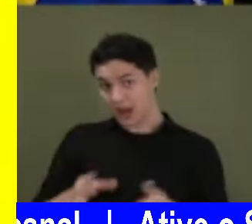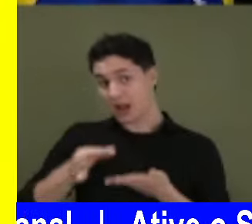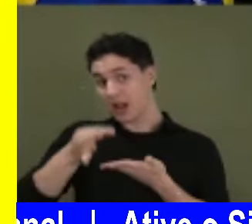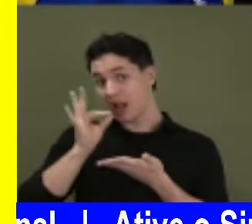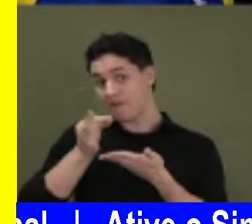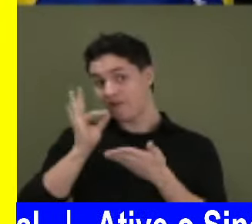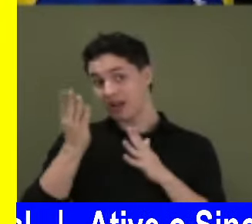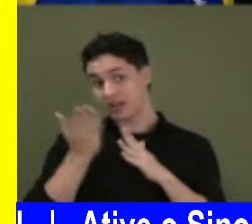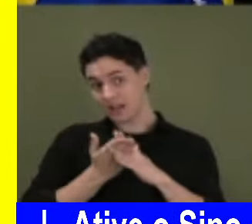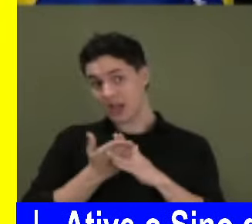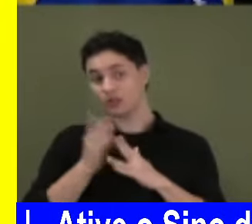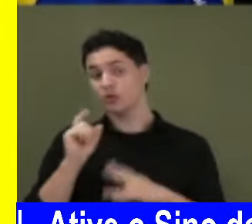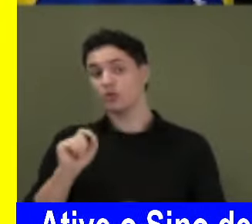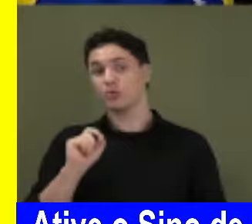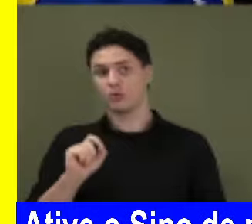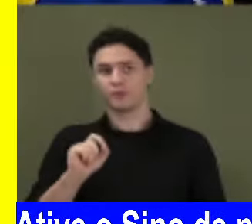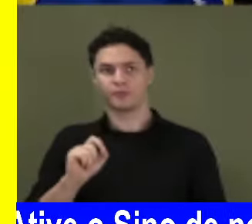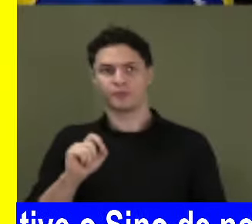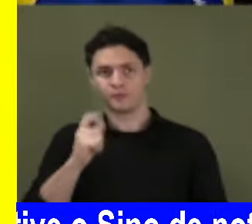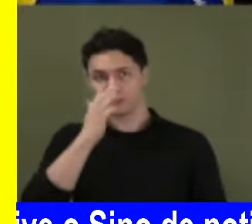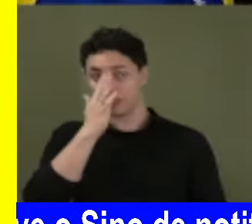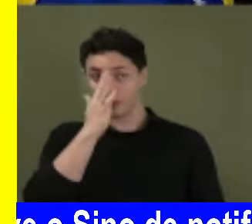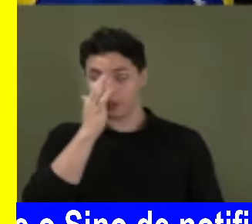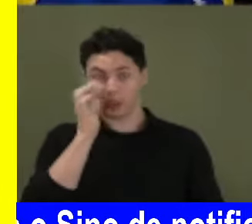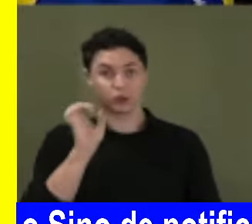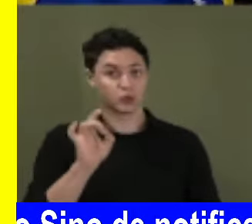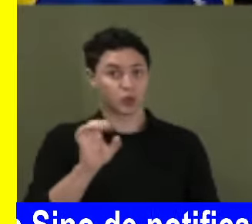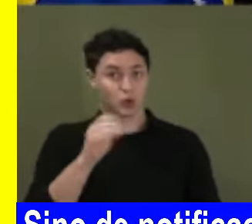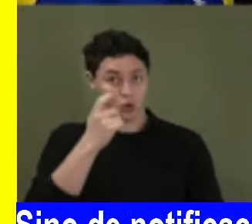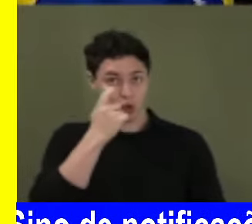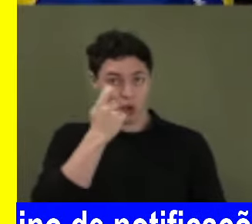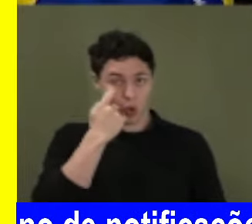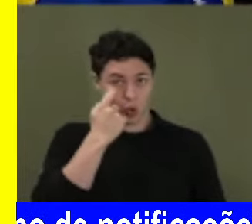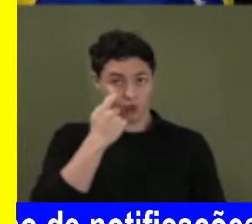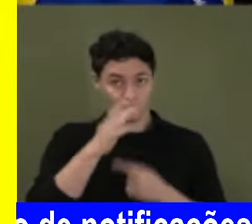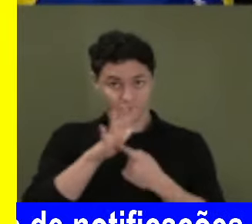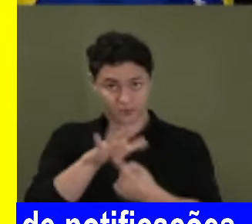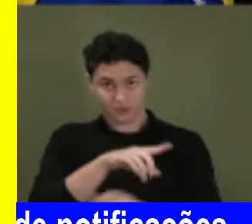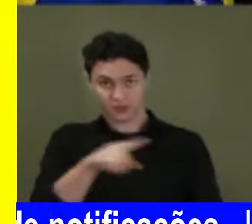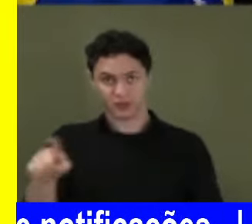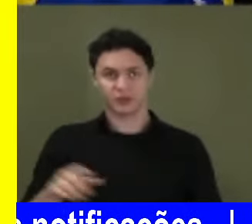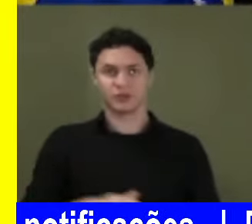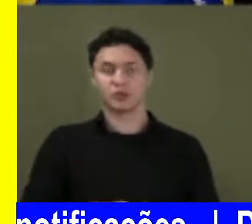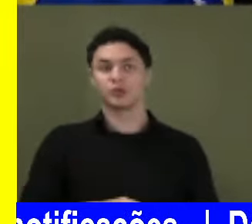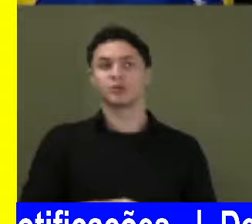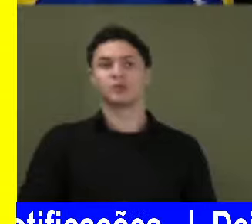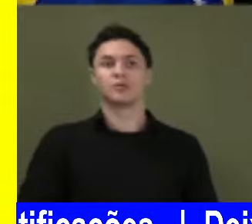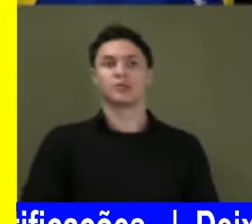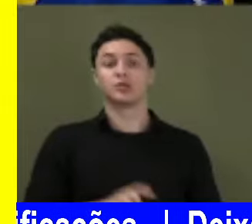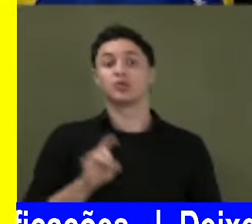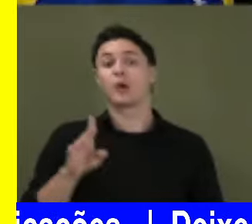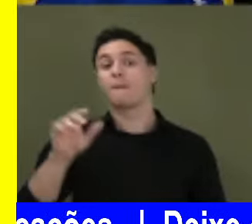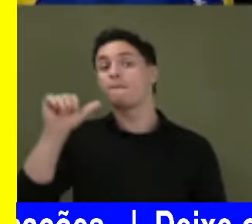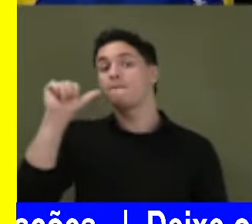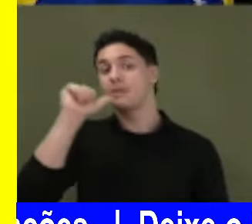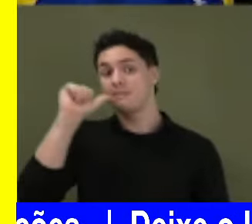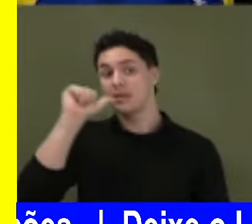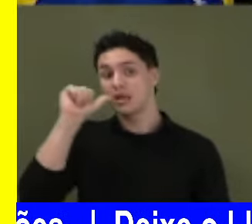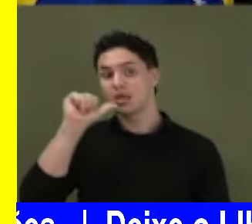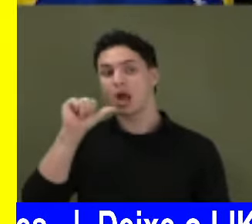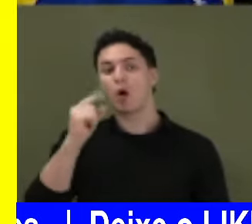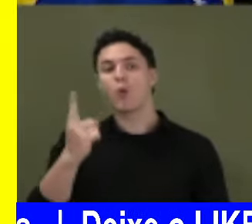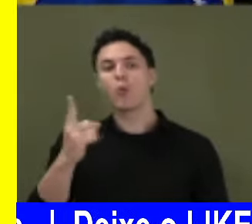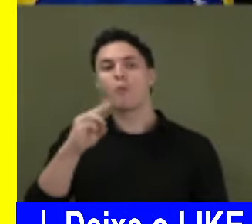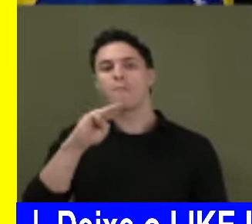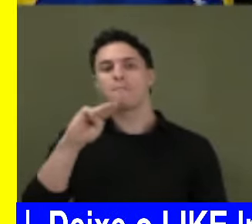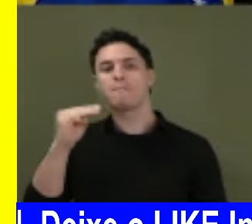Nesse Coffee Break aqui, gente, só com... Só... Olha aqui, ó. Vou mostrar para vocês aqui. Só com bebidas 1 milhão e meio.